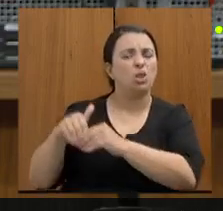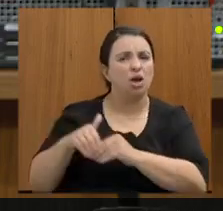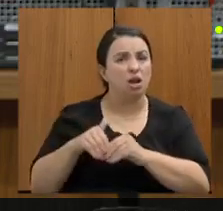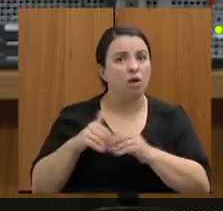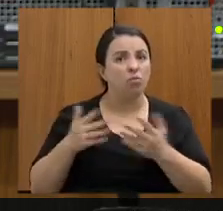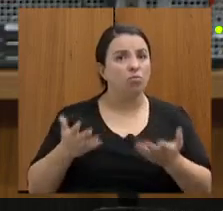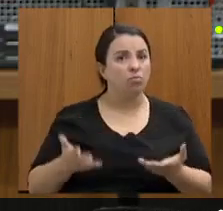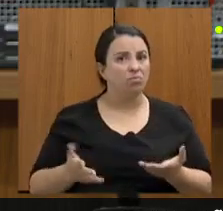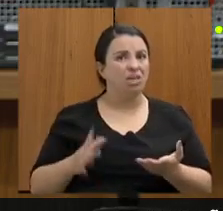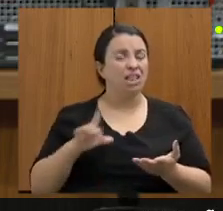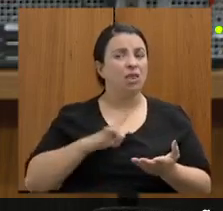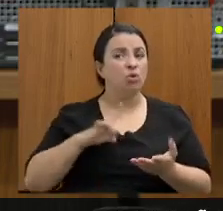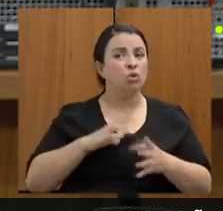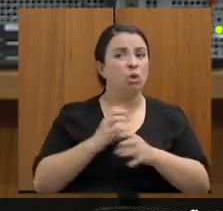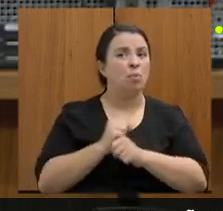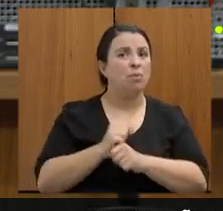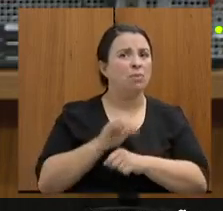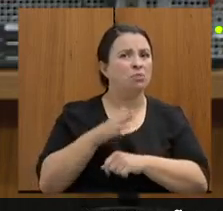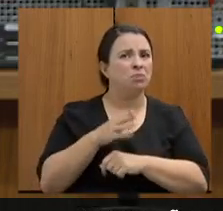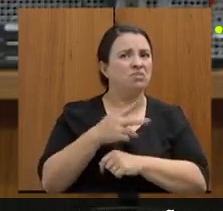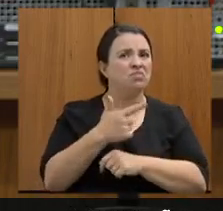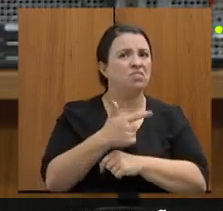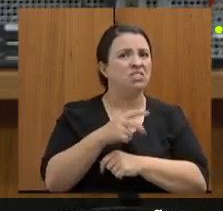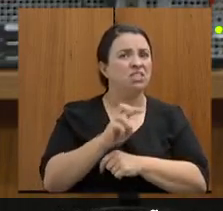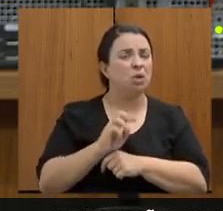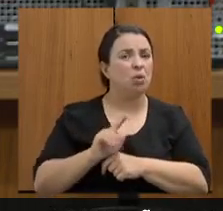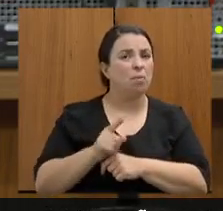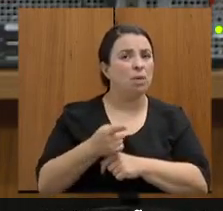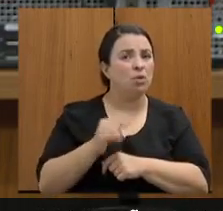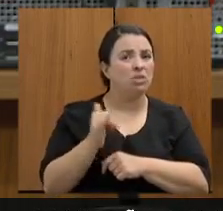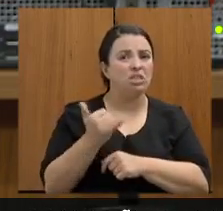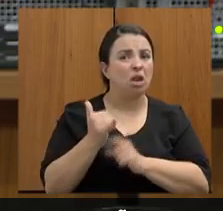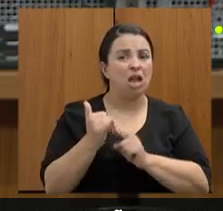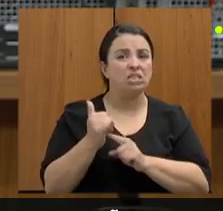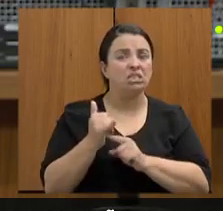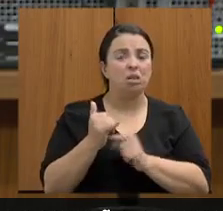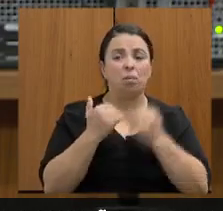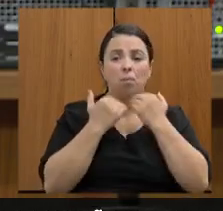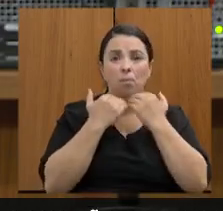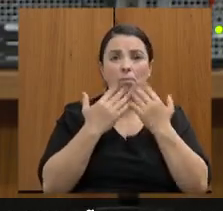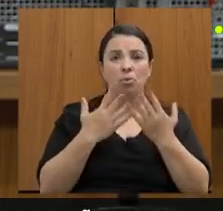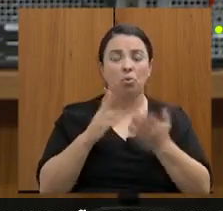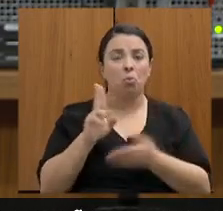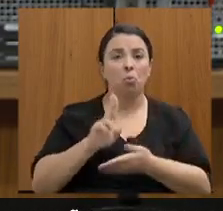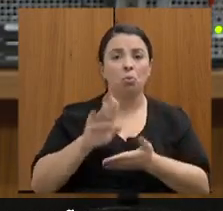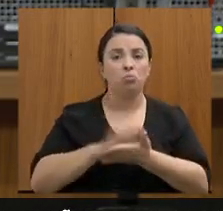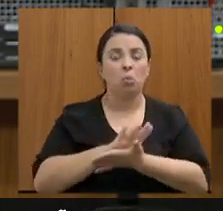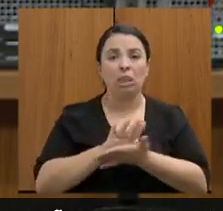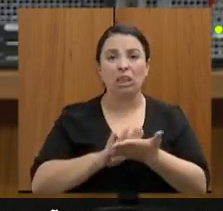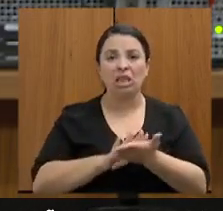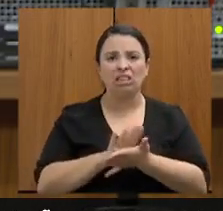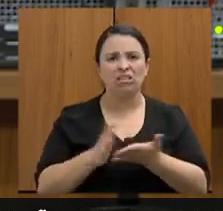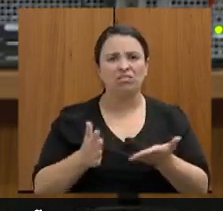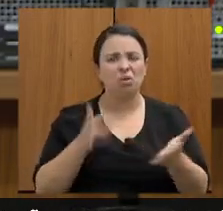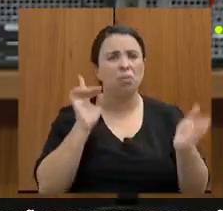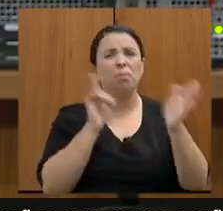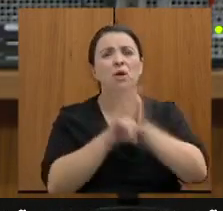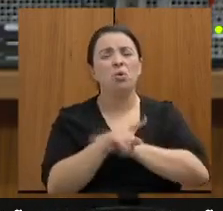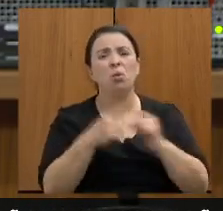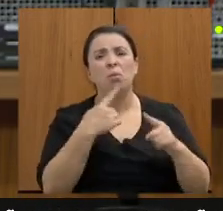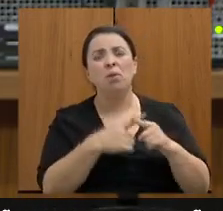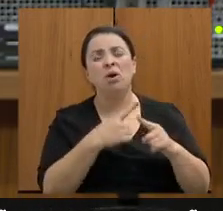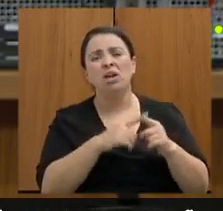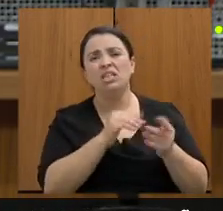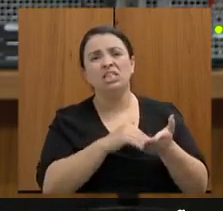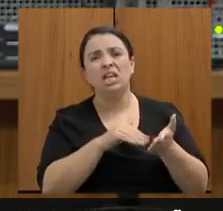ficando sem uso no armazenamento do mochilifato segundo uma reportagem da Itatiaia minha pergunta é por que a secretaria não se